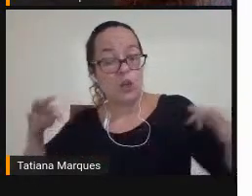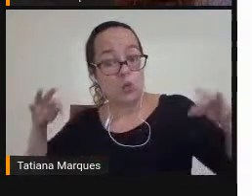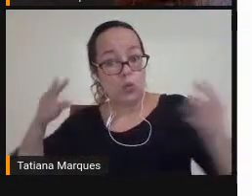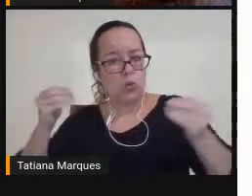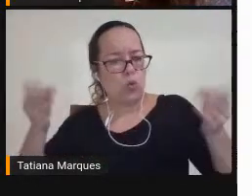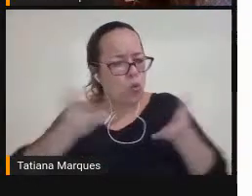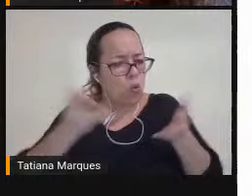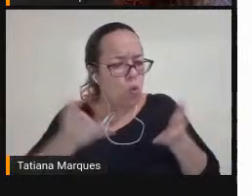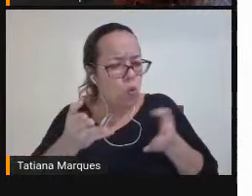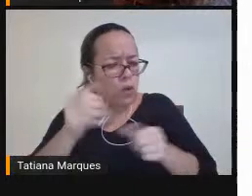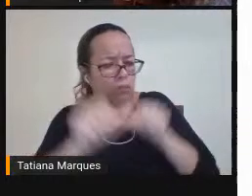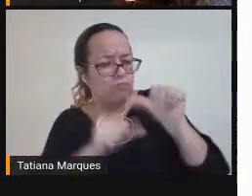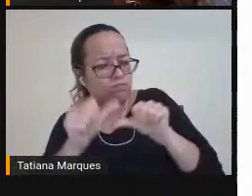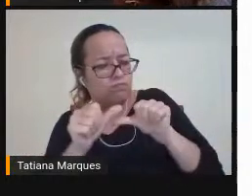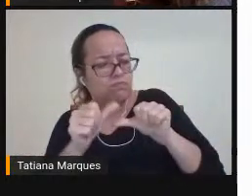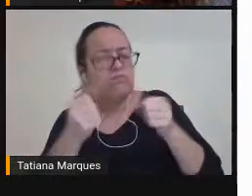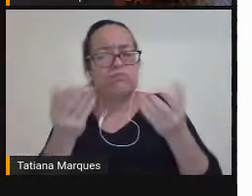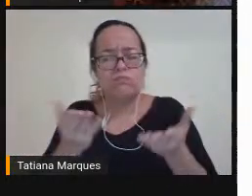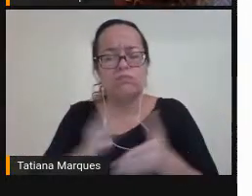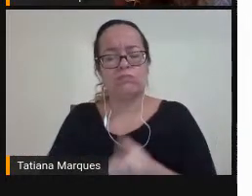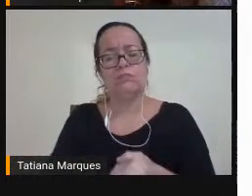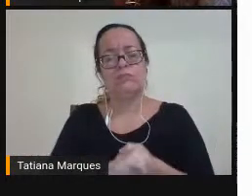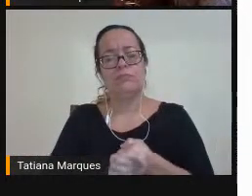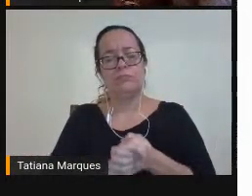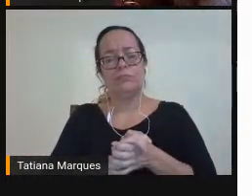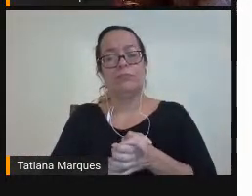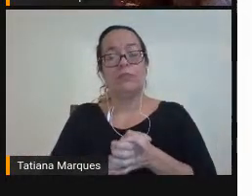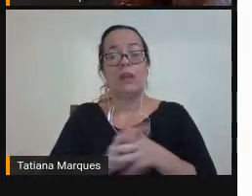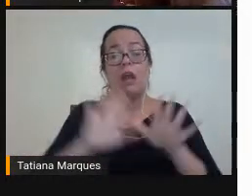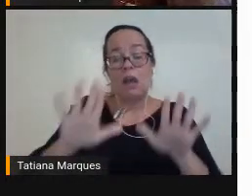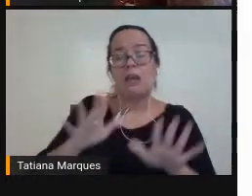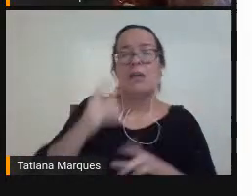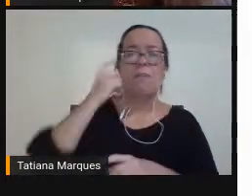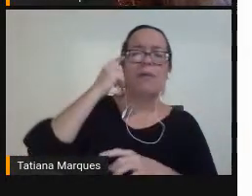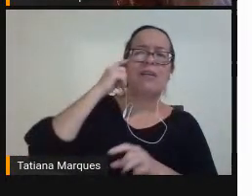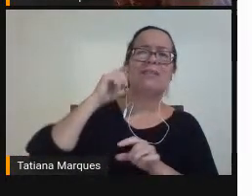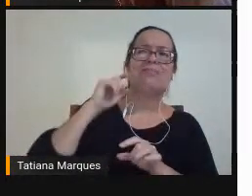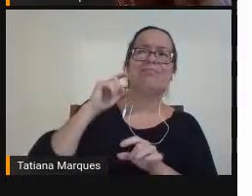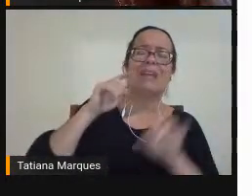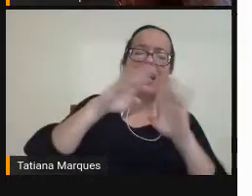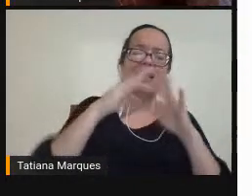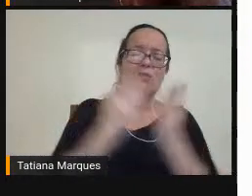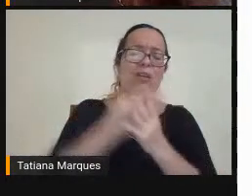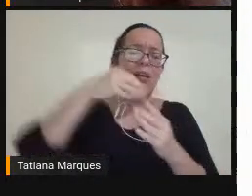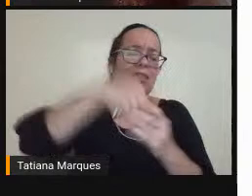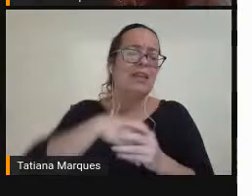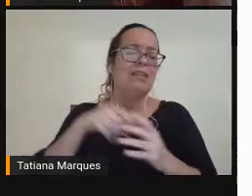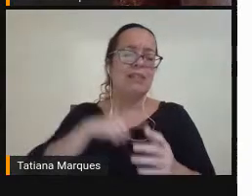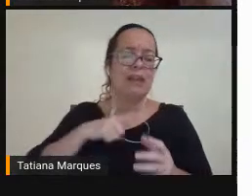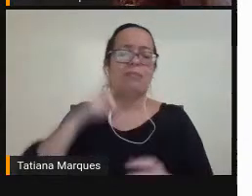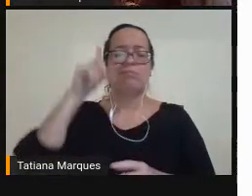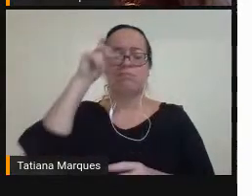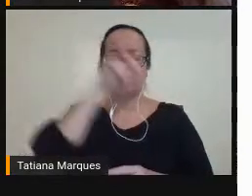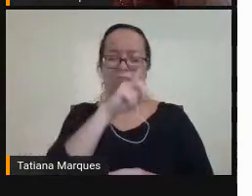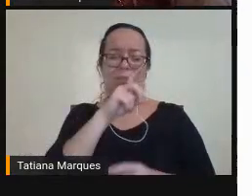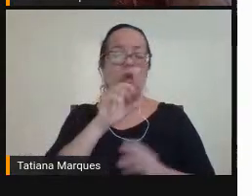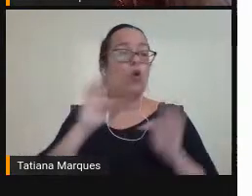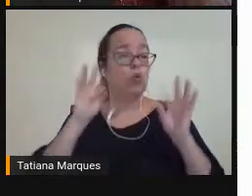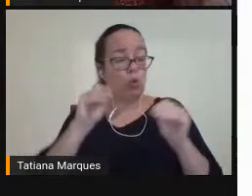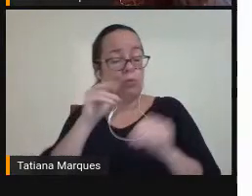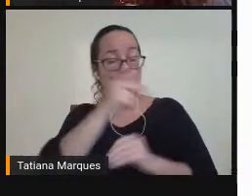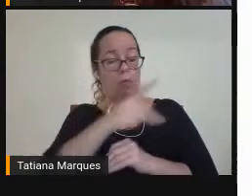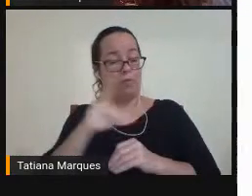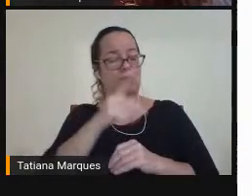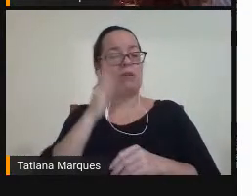Nós sabemos Nós pensamos Das dificuldades Que a gente tem Na escola Nós somos Professoras E professoras A gente